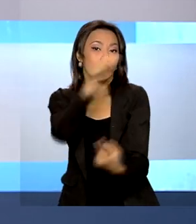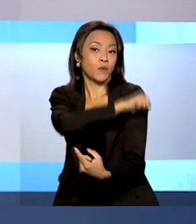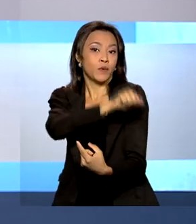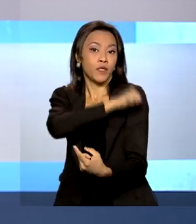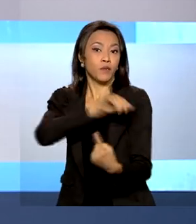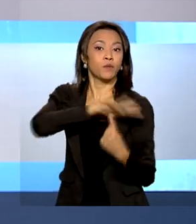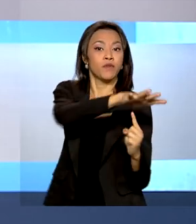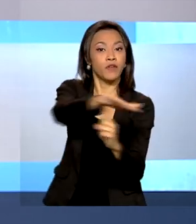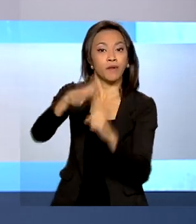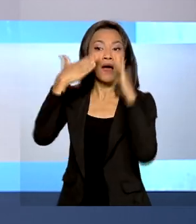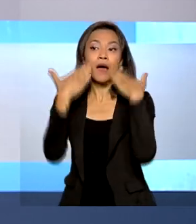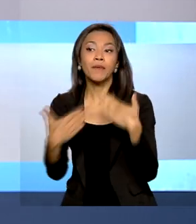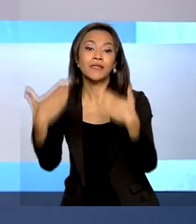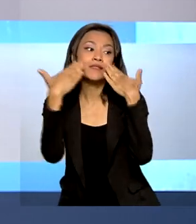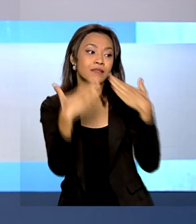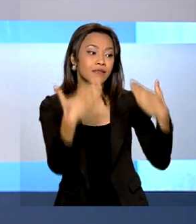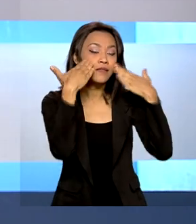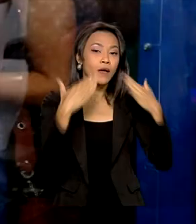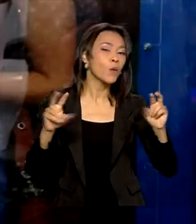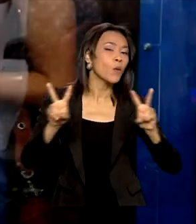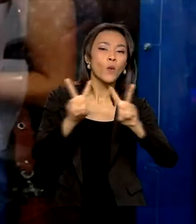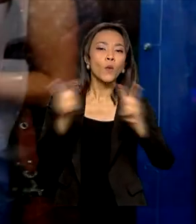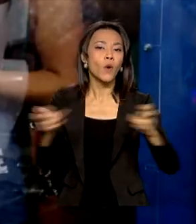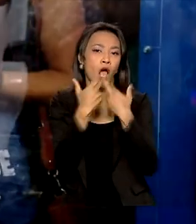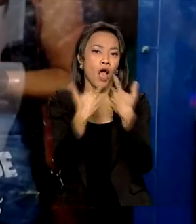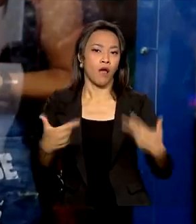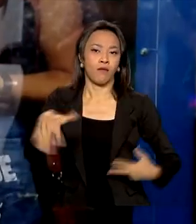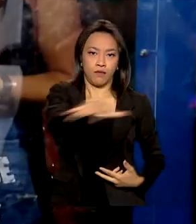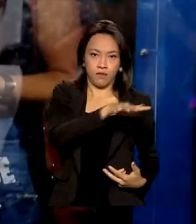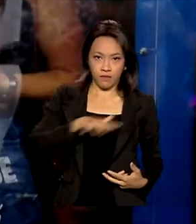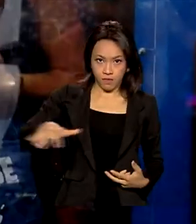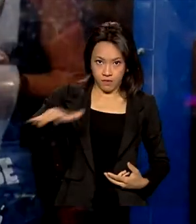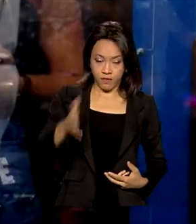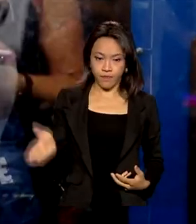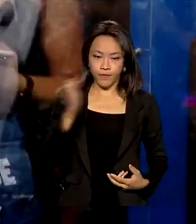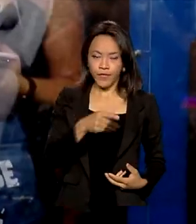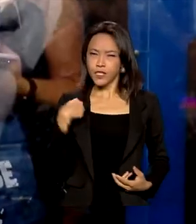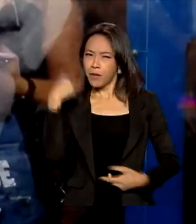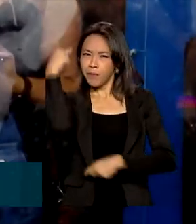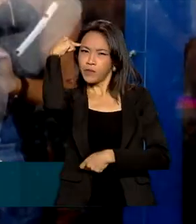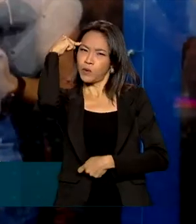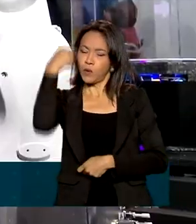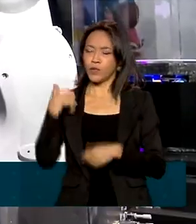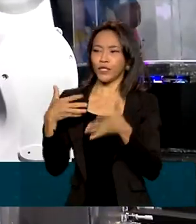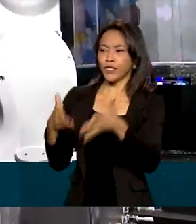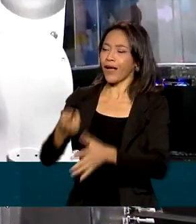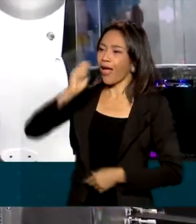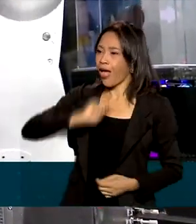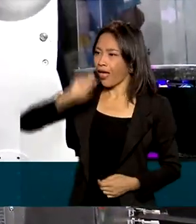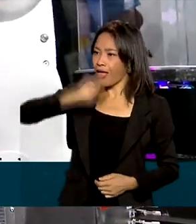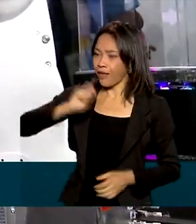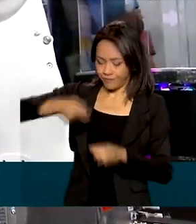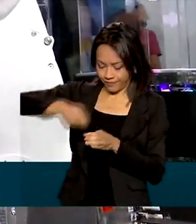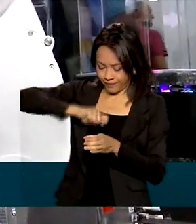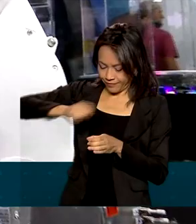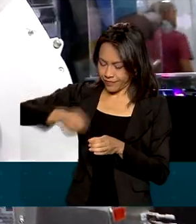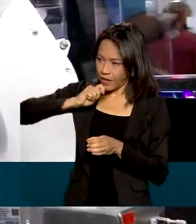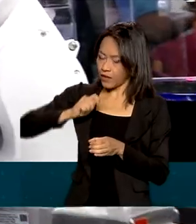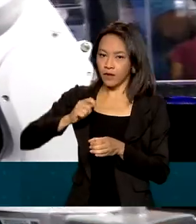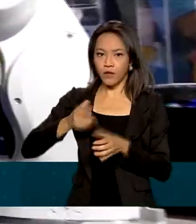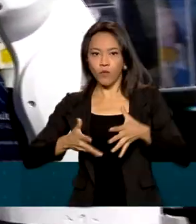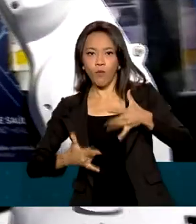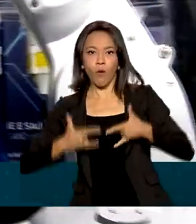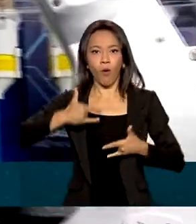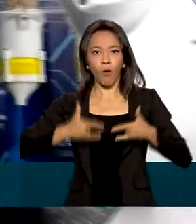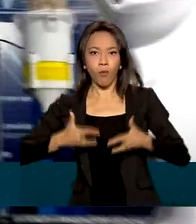oportunidades de negócios no setor. Já imaginou chegar na sorveteria e ser atendido por um robô?